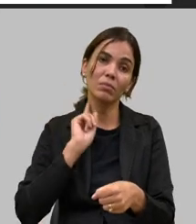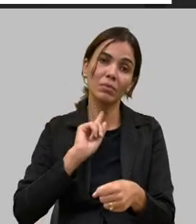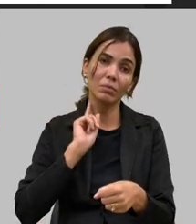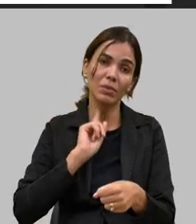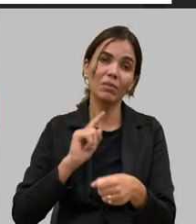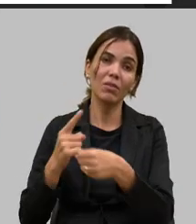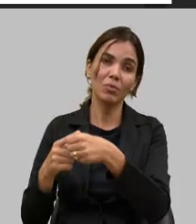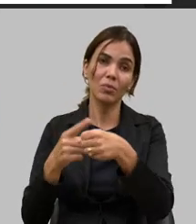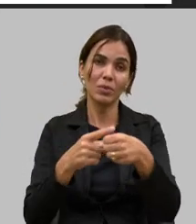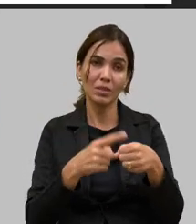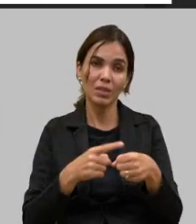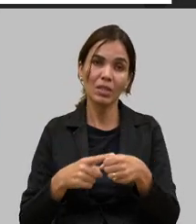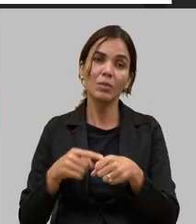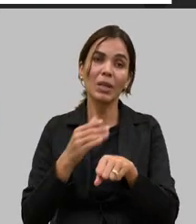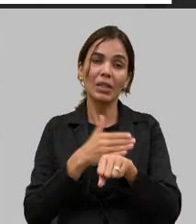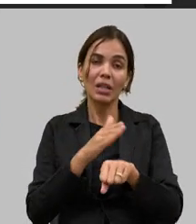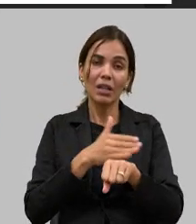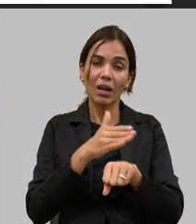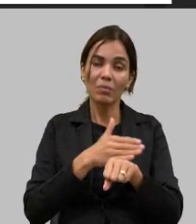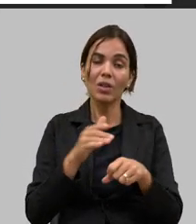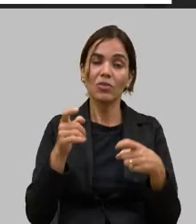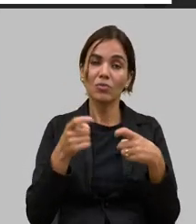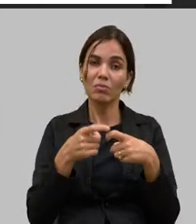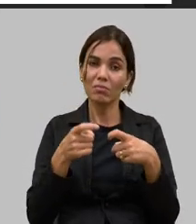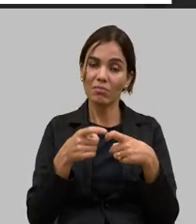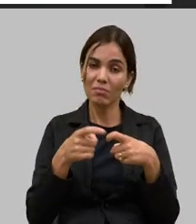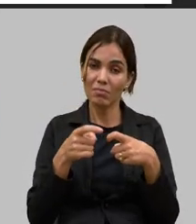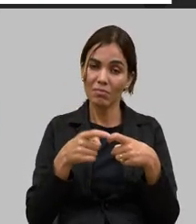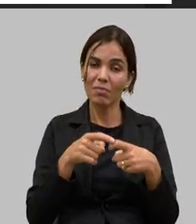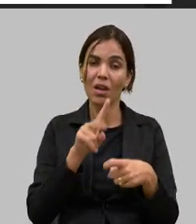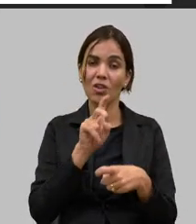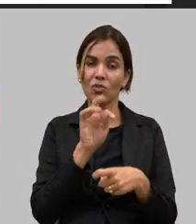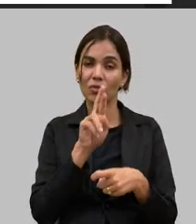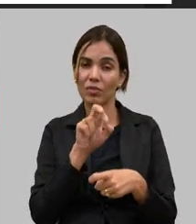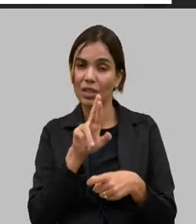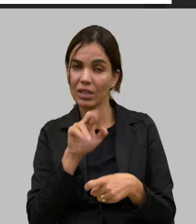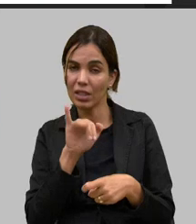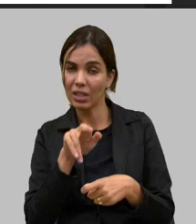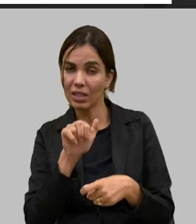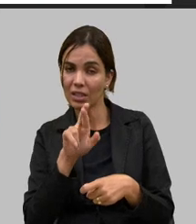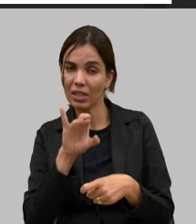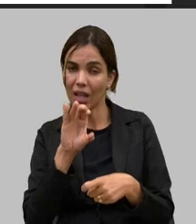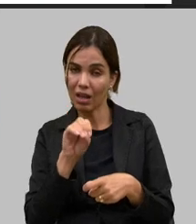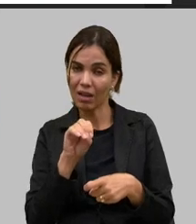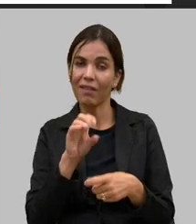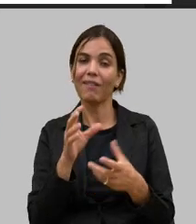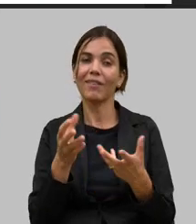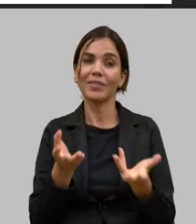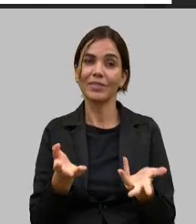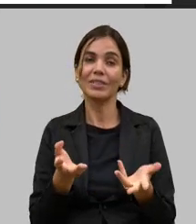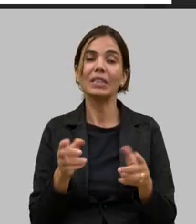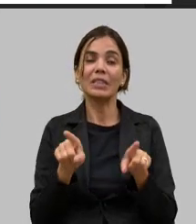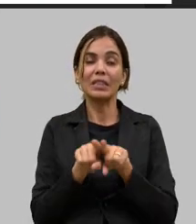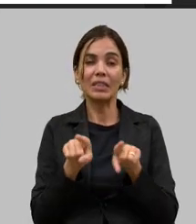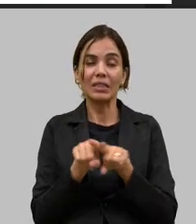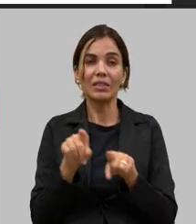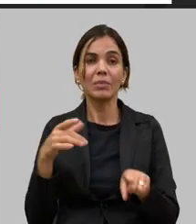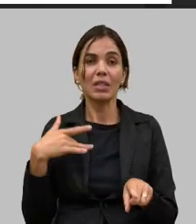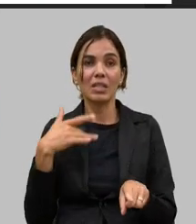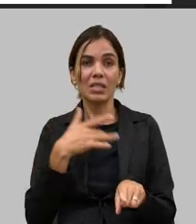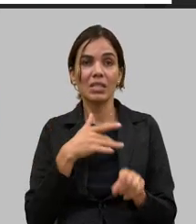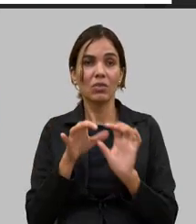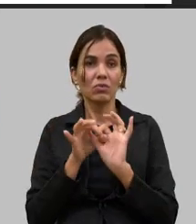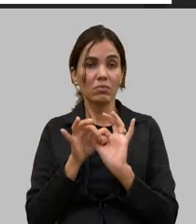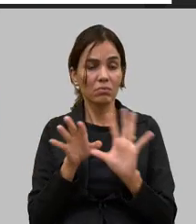treinamentos de médicos veterinários do serviço de inspeção médicos veterinários que são RTs a questão de saúde pública então isso é